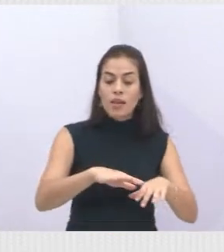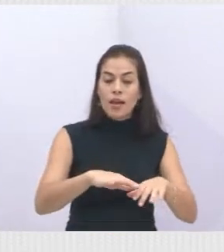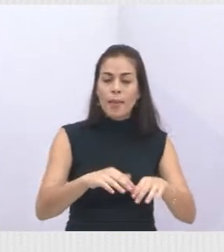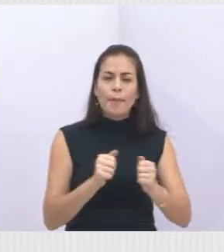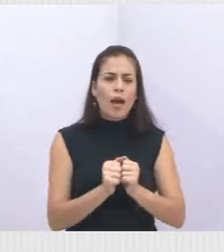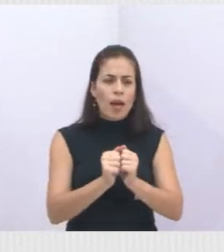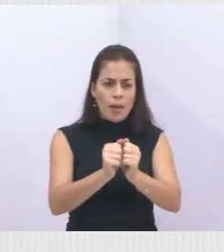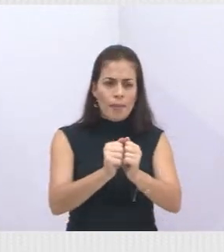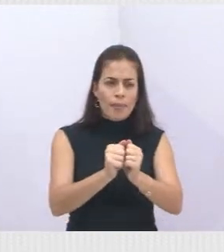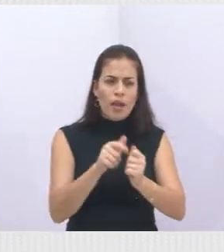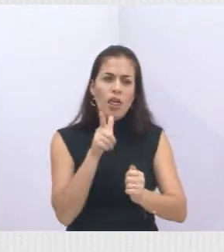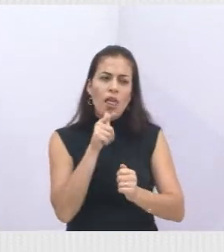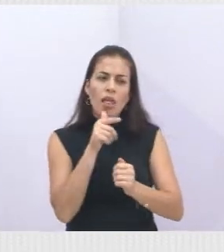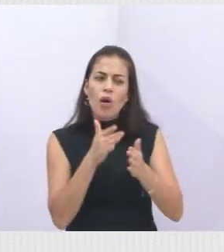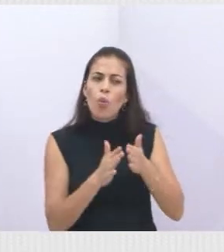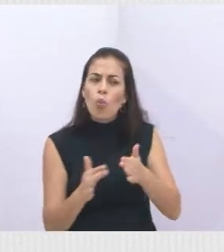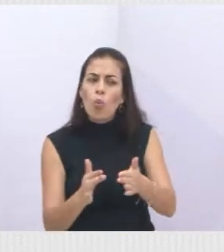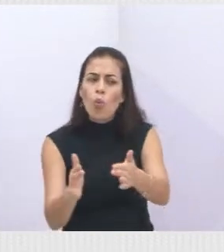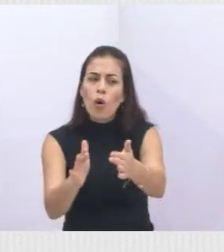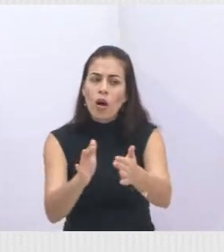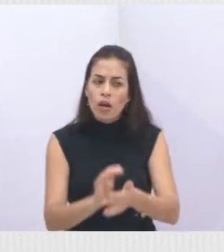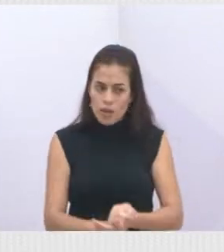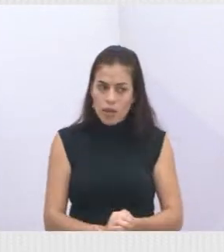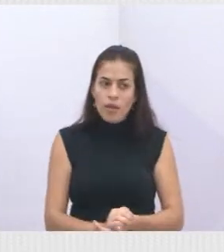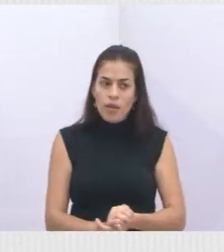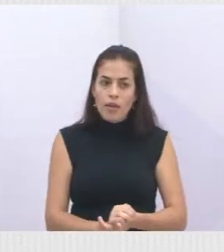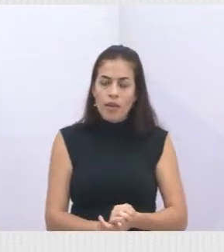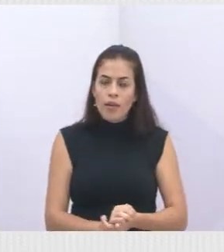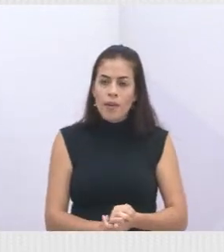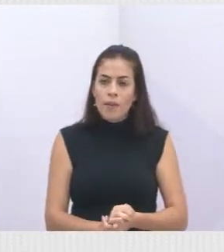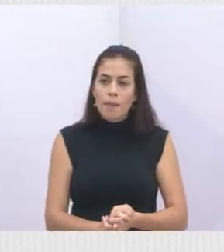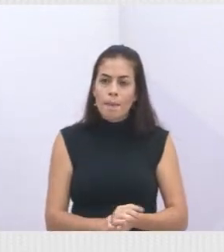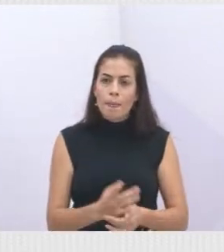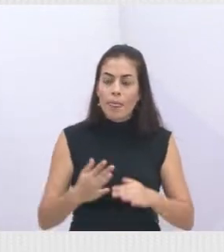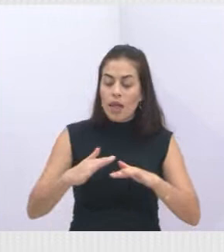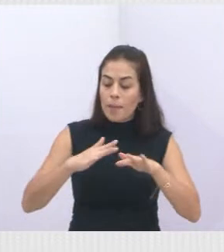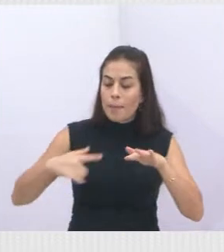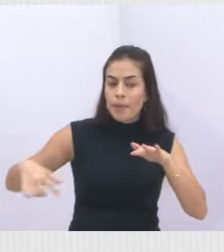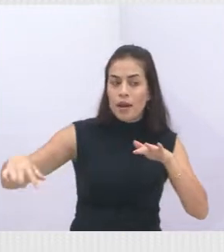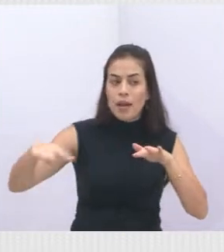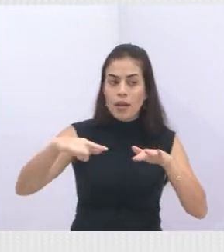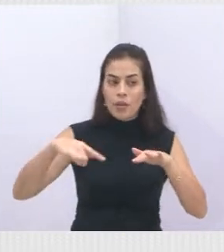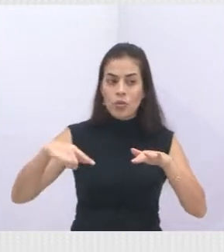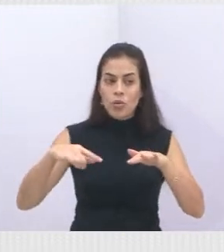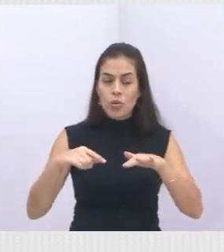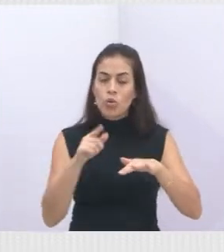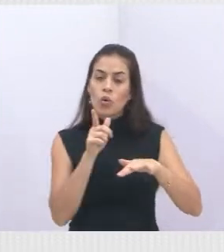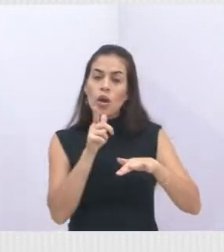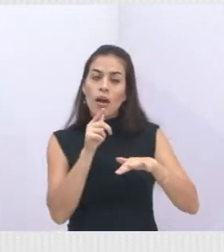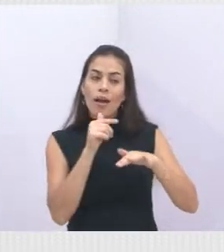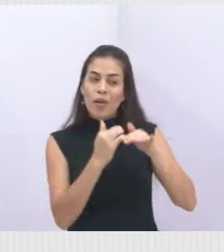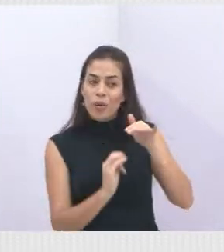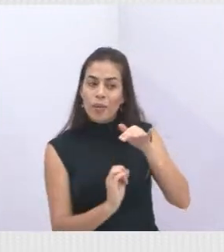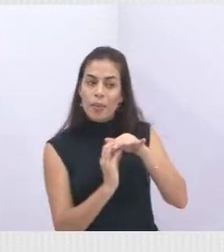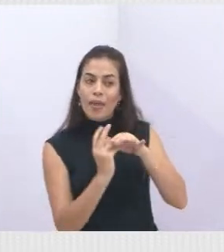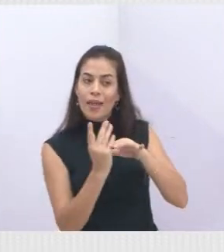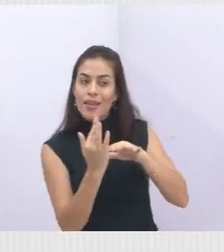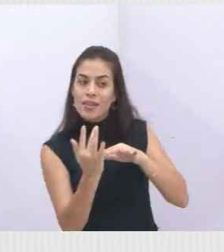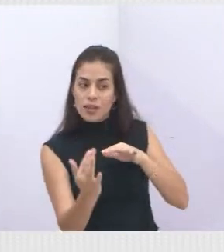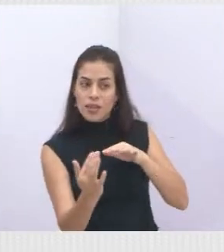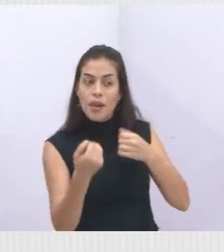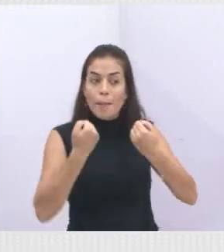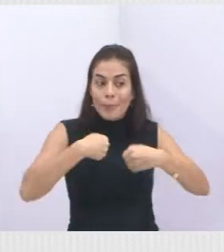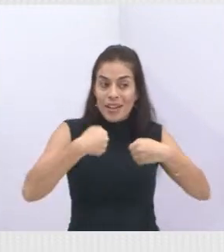dos cursos d'águas e o raio de 50 metros das nascentes, eles precisam de proteção. E